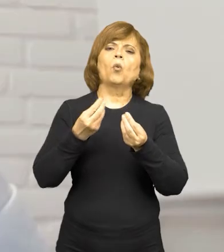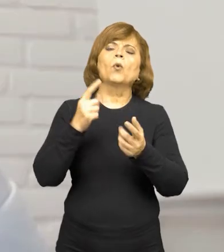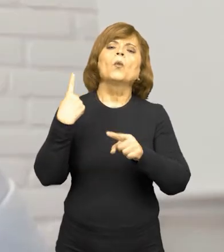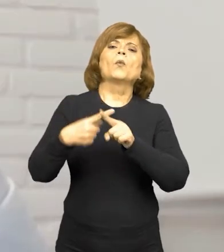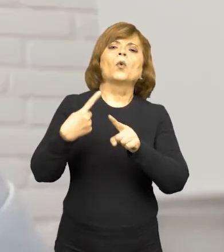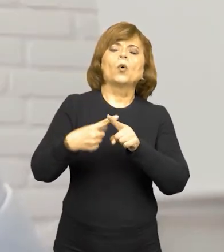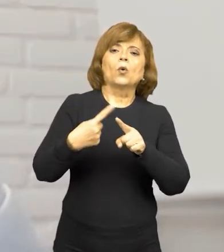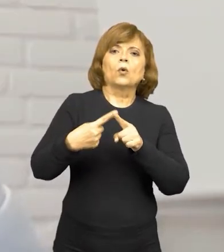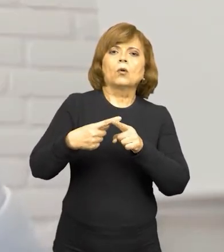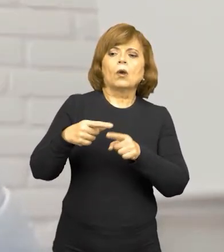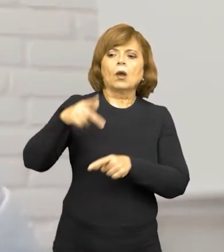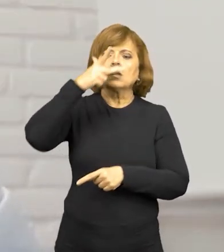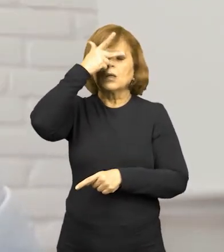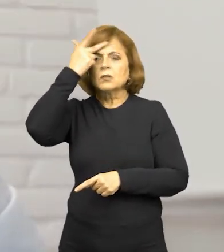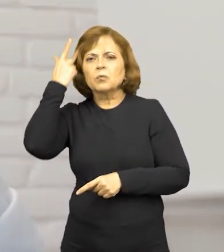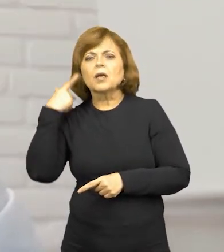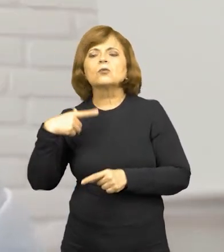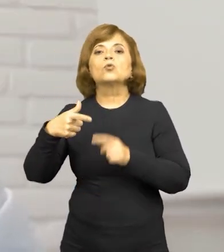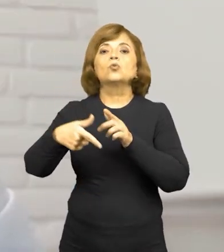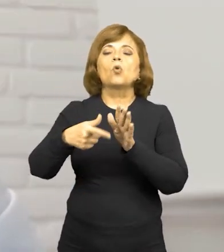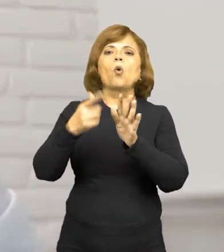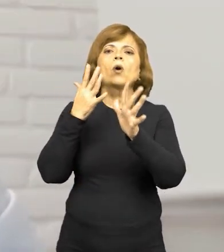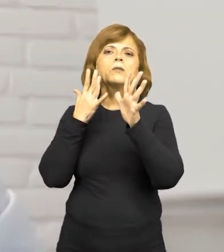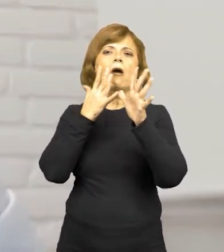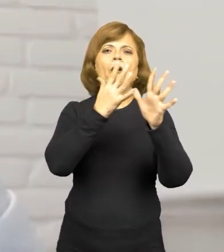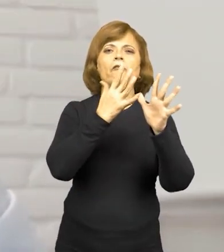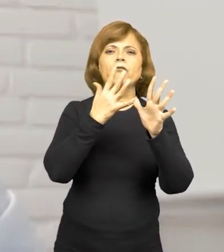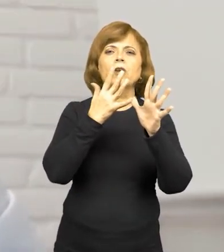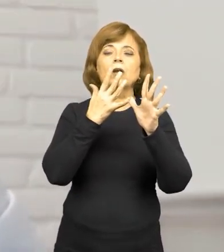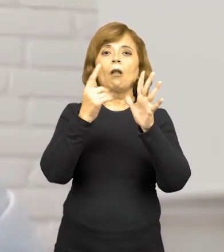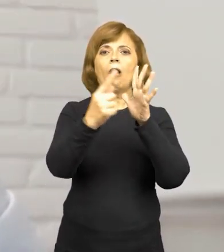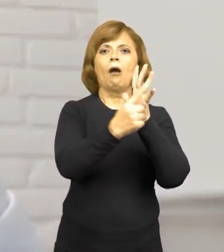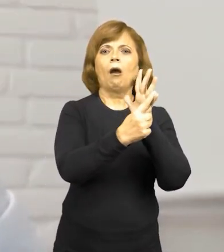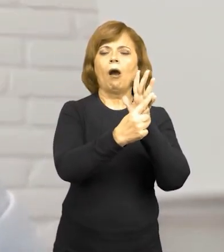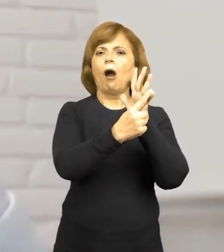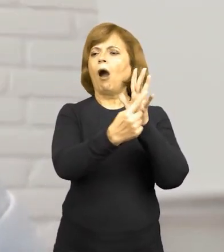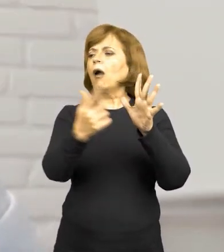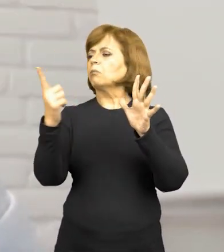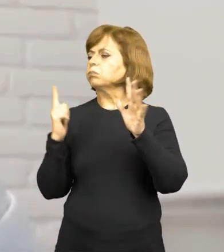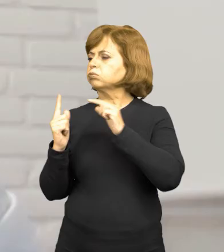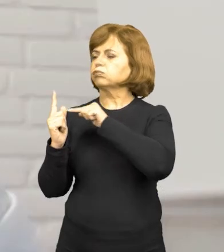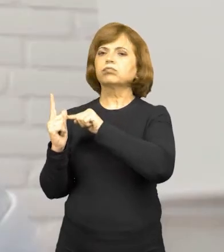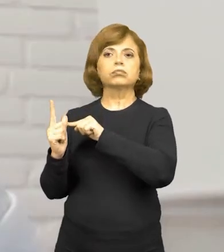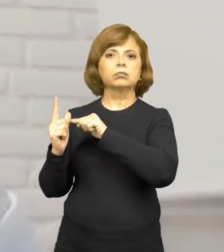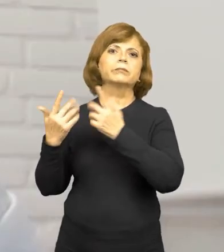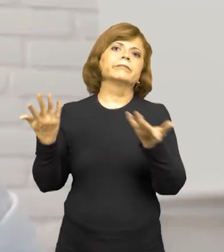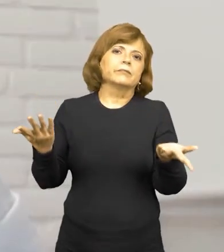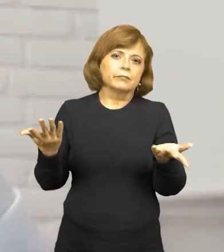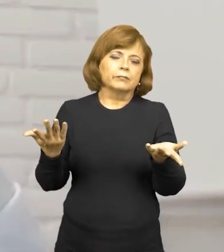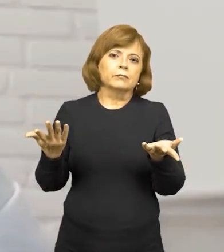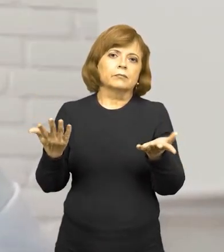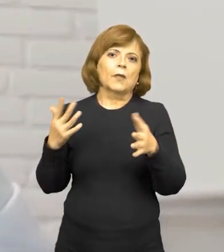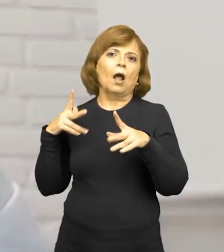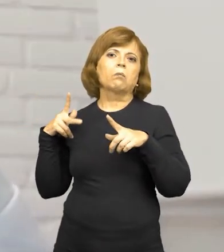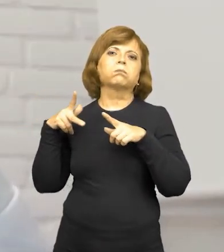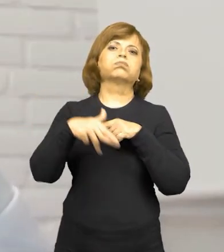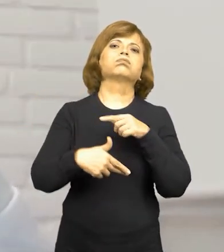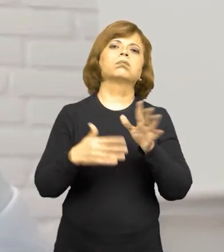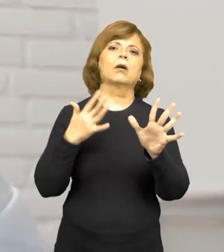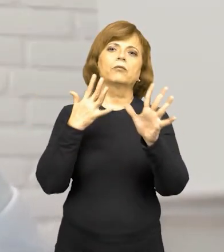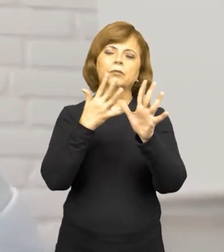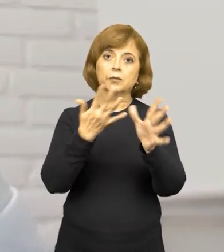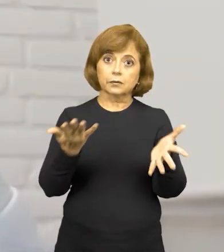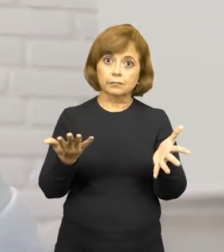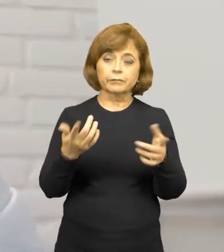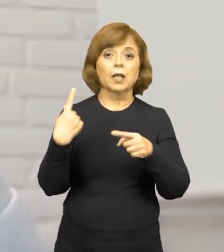razões de determinadas pessoas serem priorizadas em detrimento de outras e aí passou a ser o foco da nossa investigação. Nesse